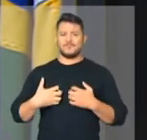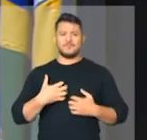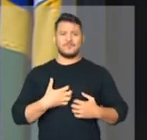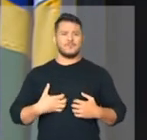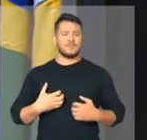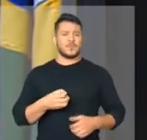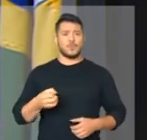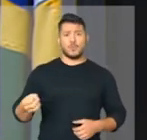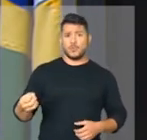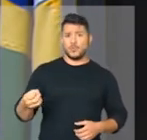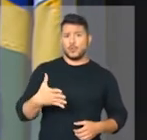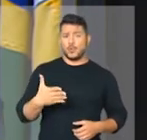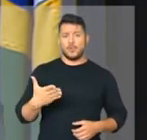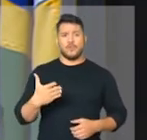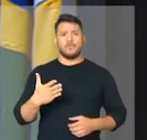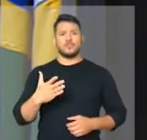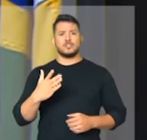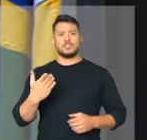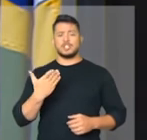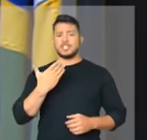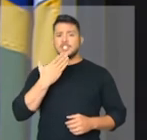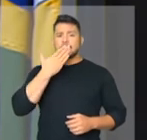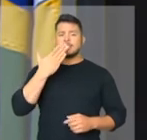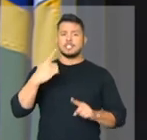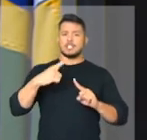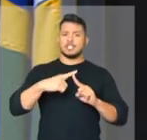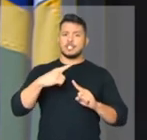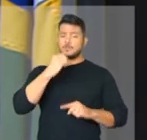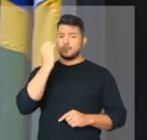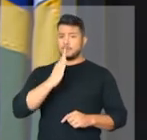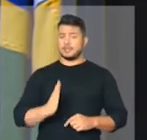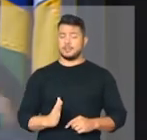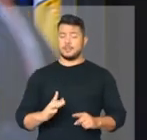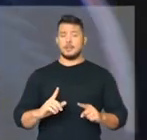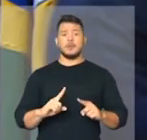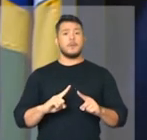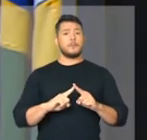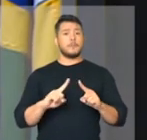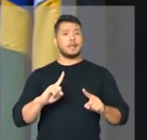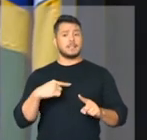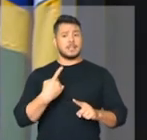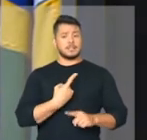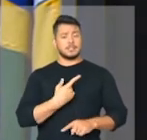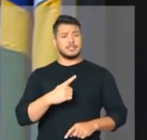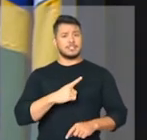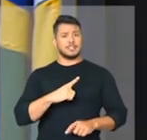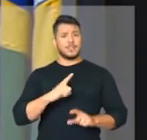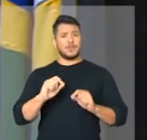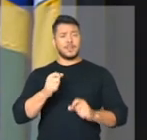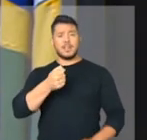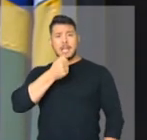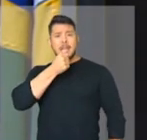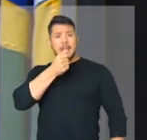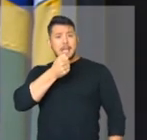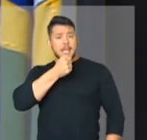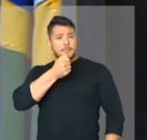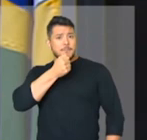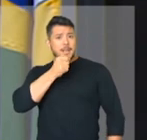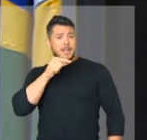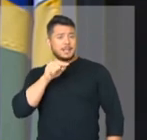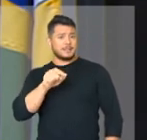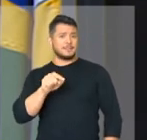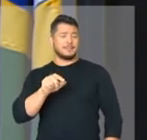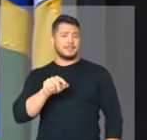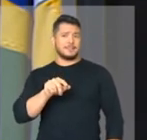parte da imprensa, grande parte, que agora está com uma abstinência, porque perderam a